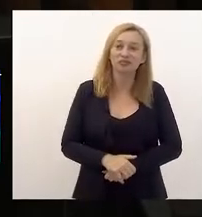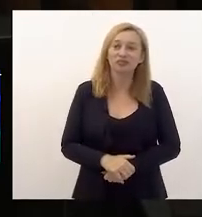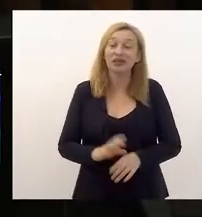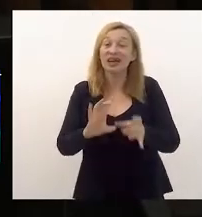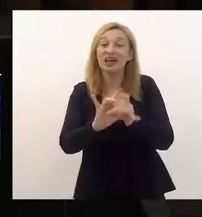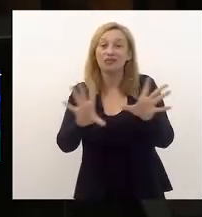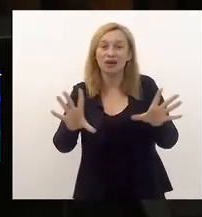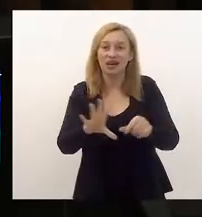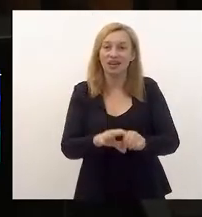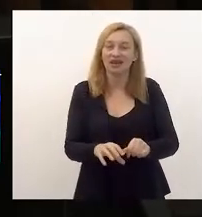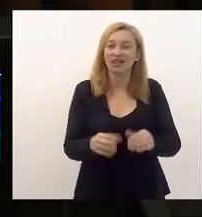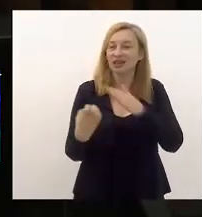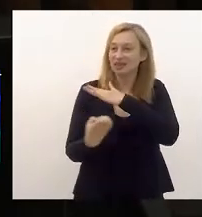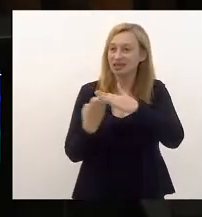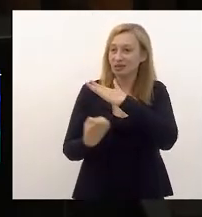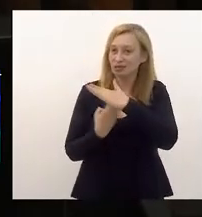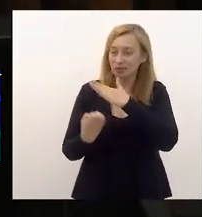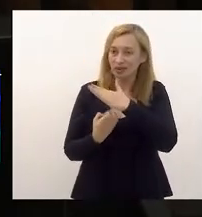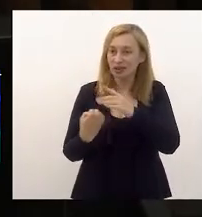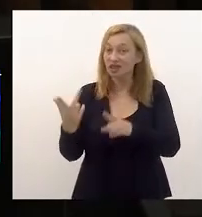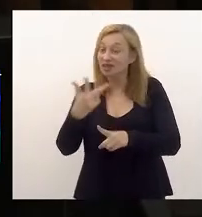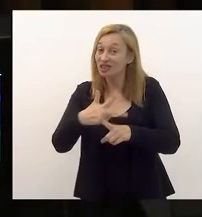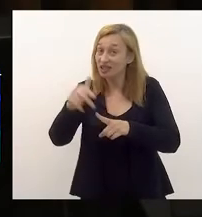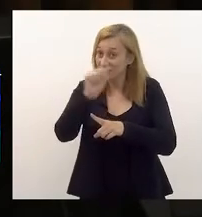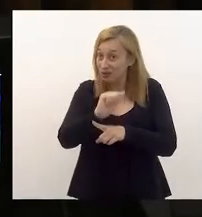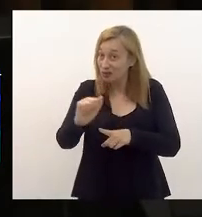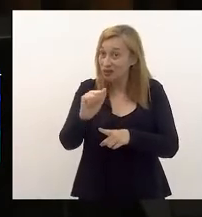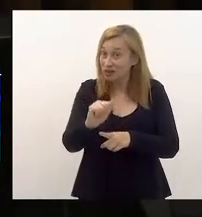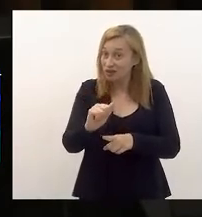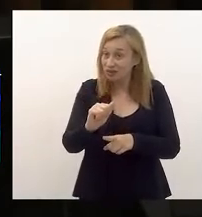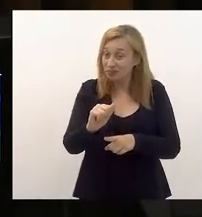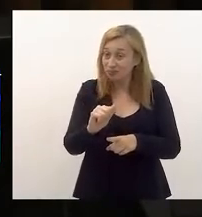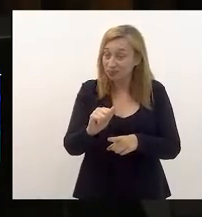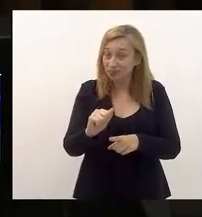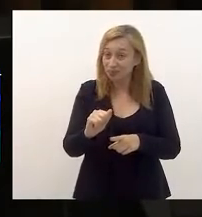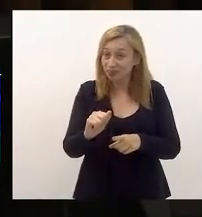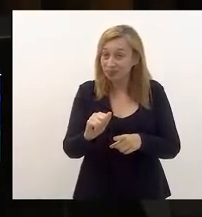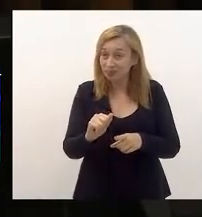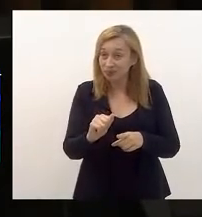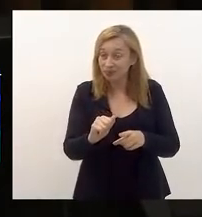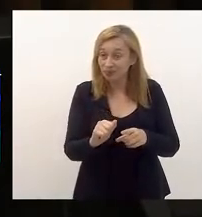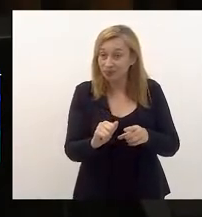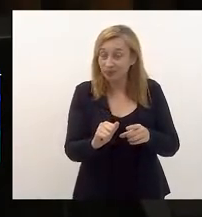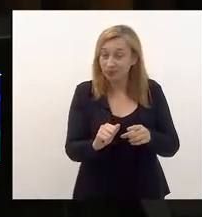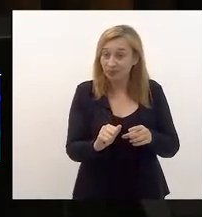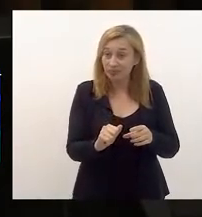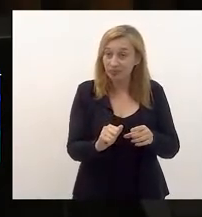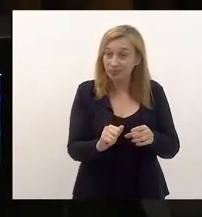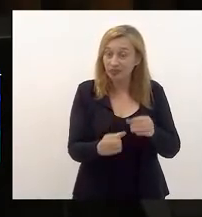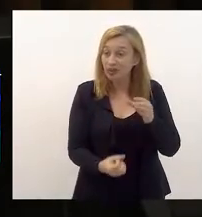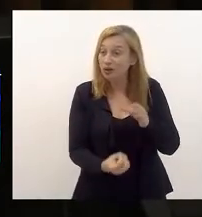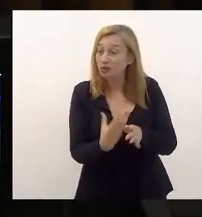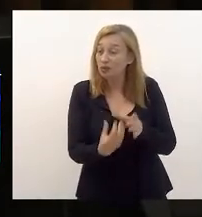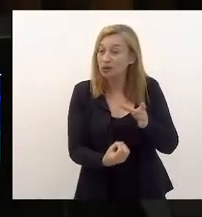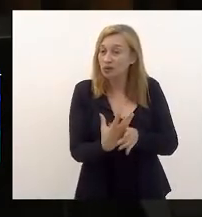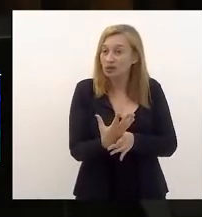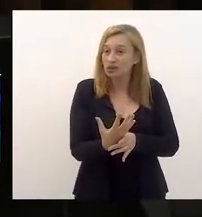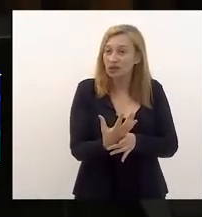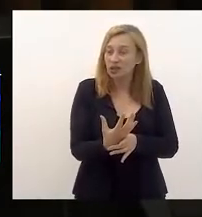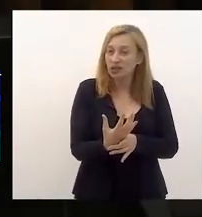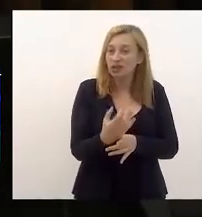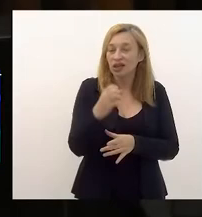autorize as empresas vencedoras a instalar os dispositivos de replicação de sinal,